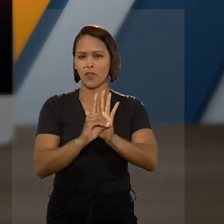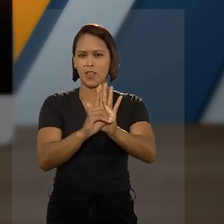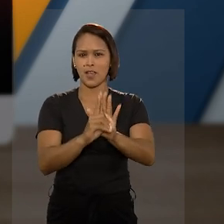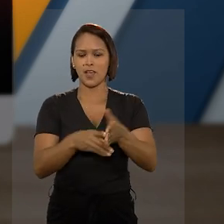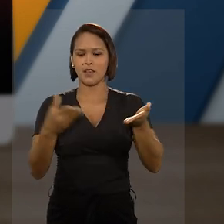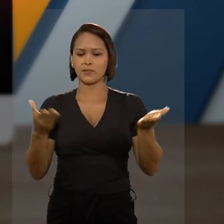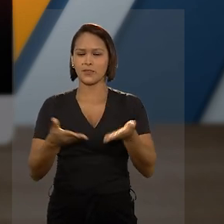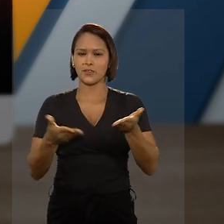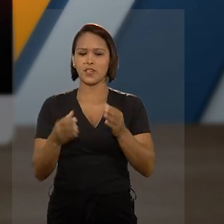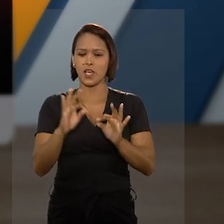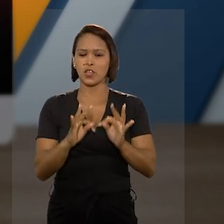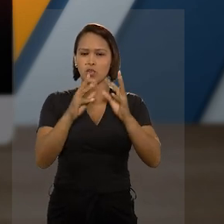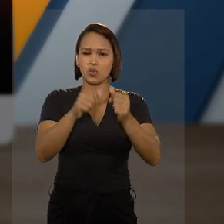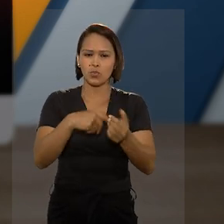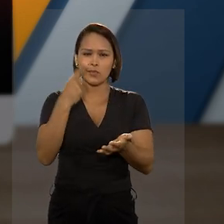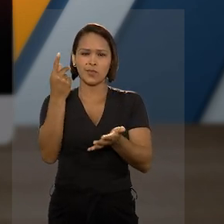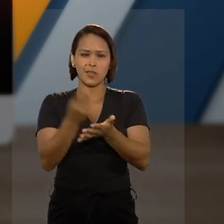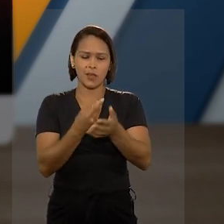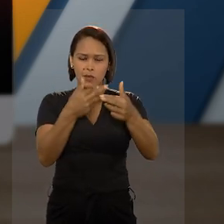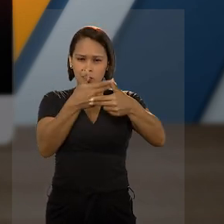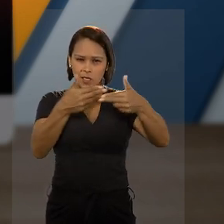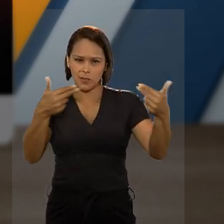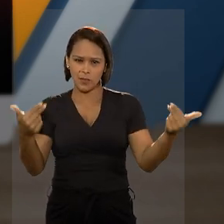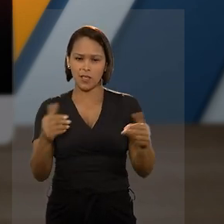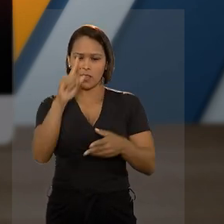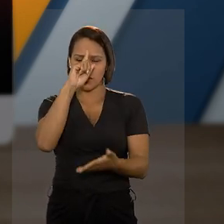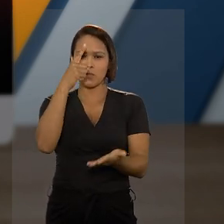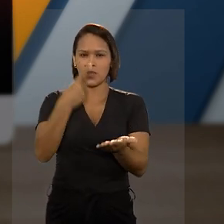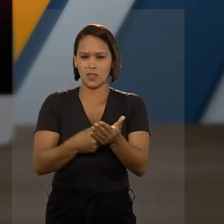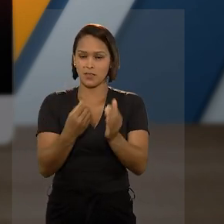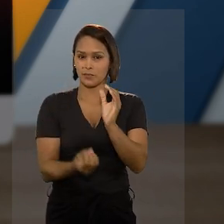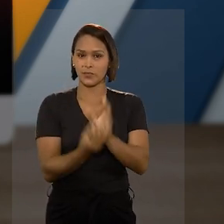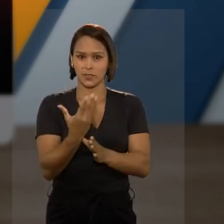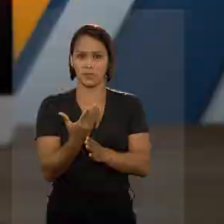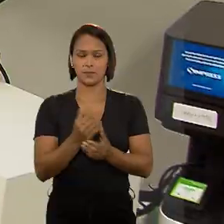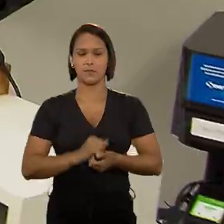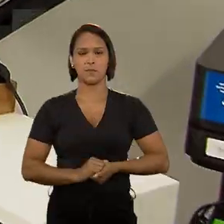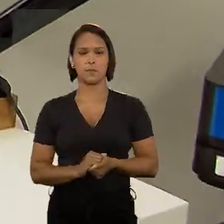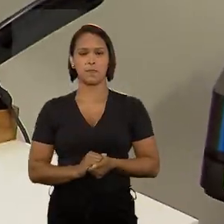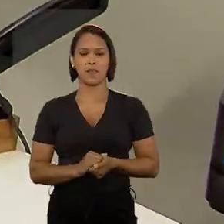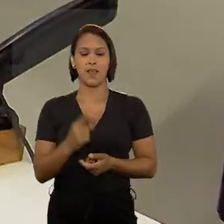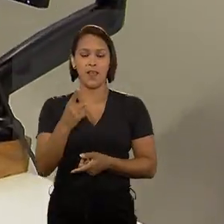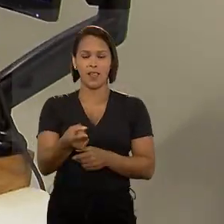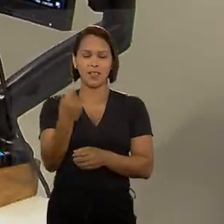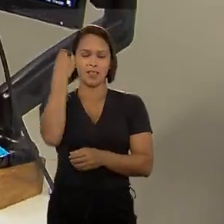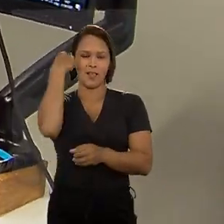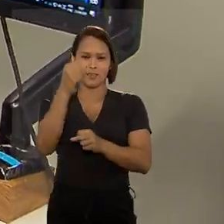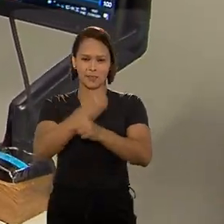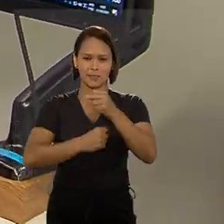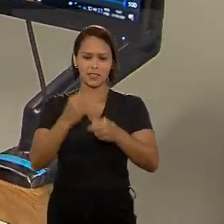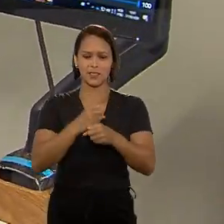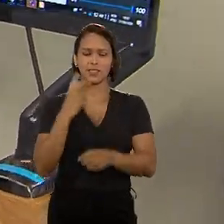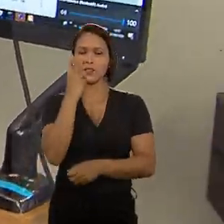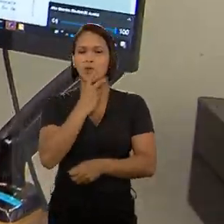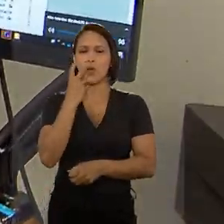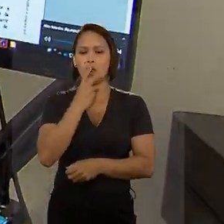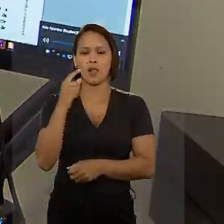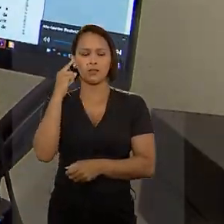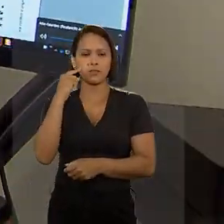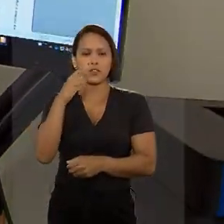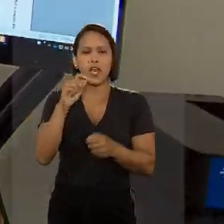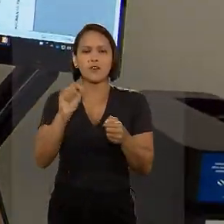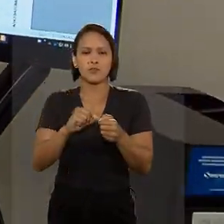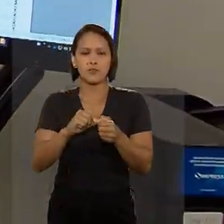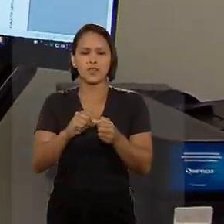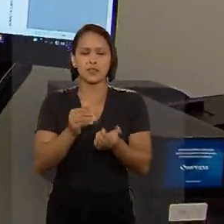formalmente a ocorrência do fato gerador definir os elementos materiais da obrigação surgida. Na época em que o Cláudio fez a sustentação